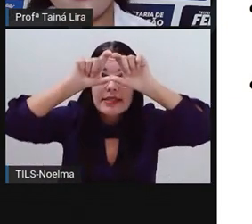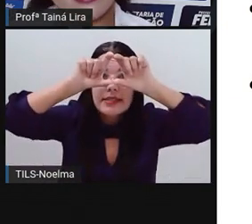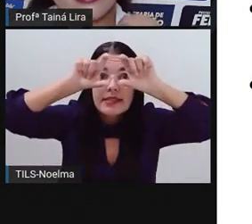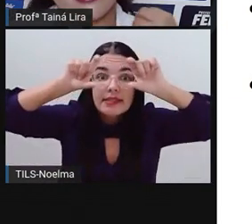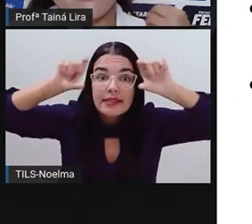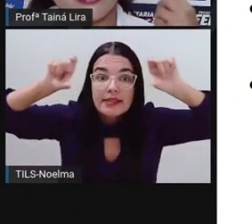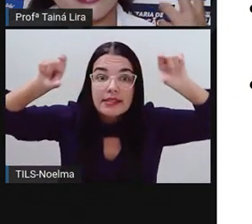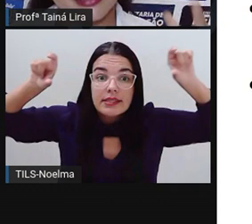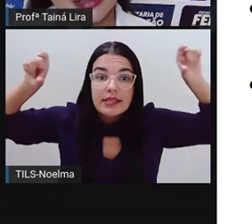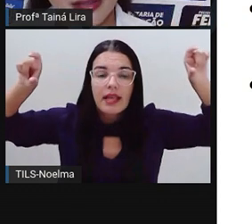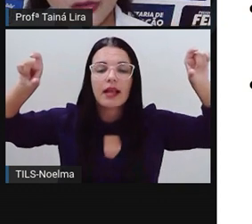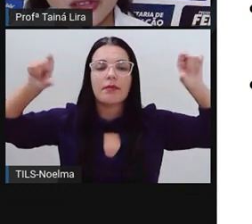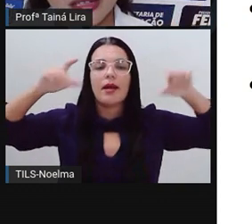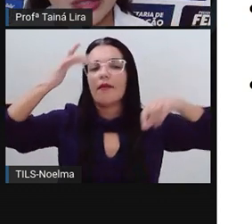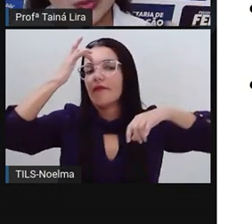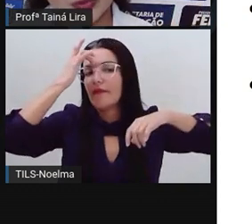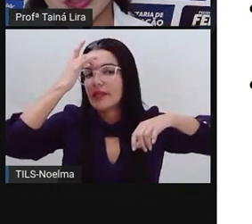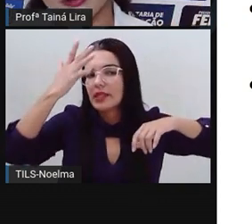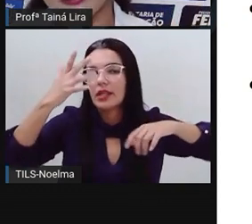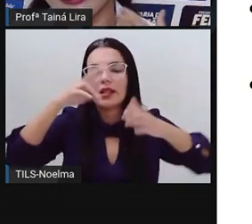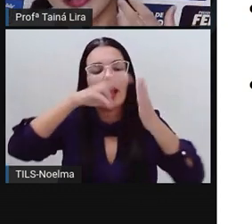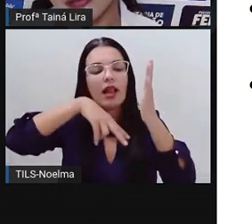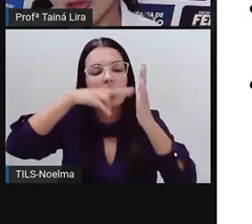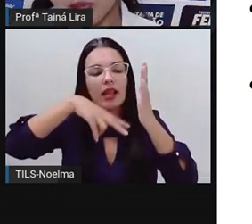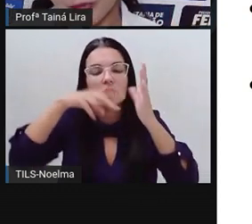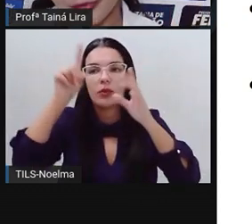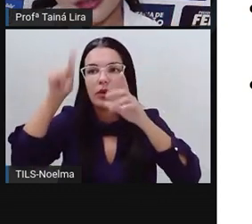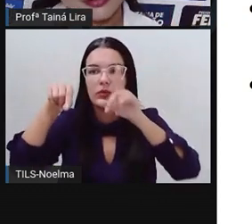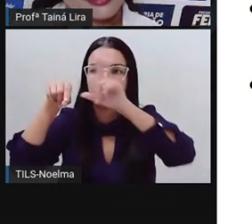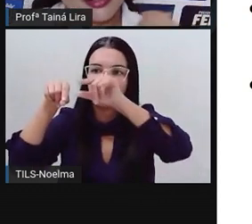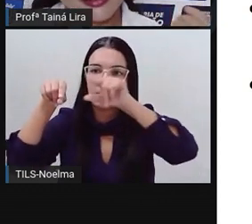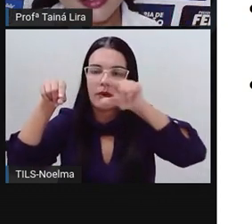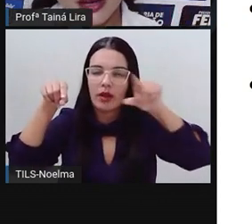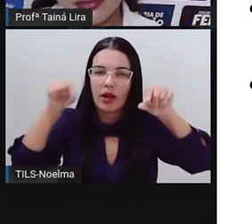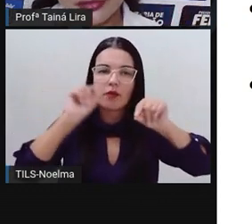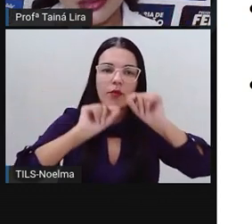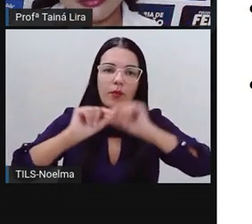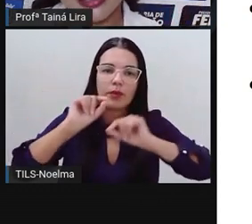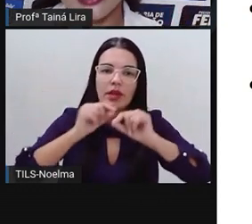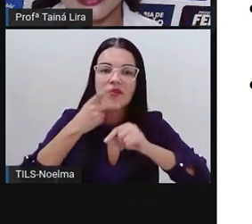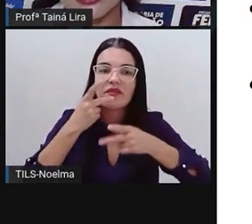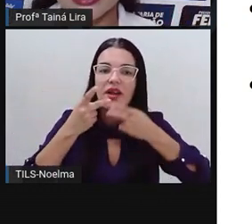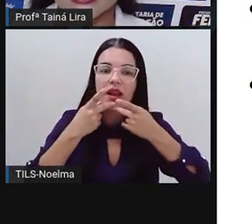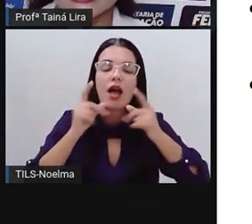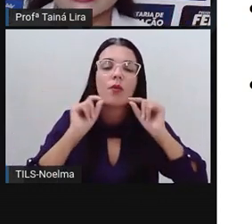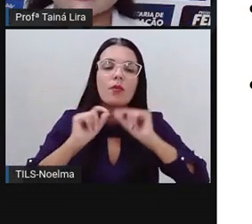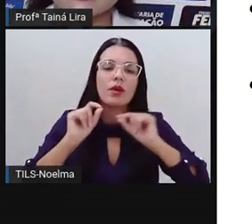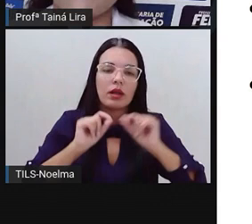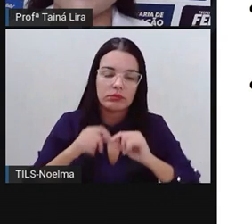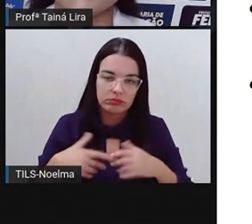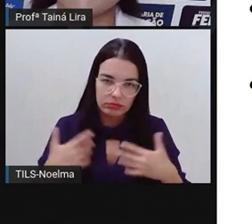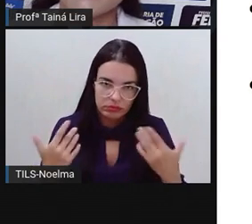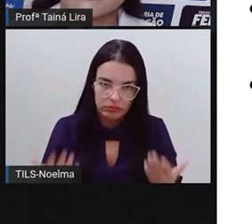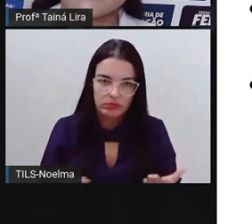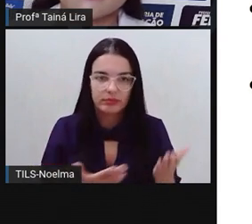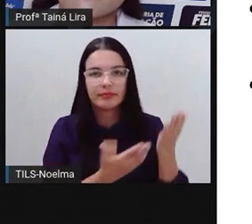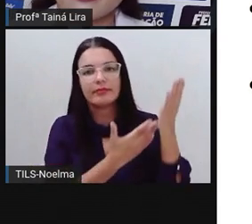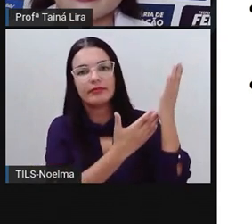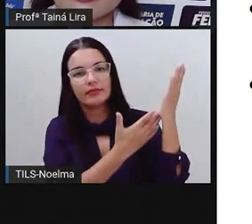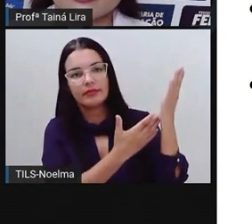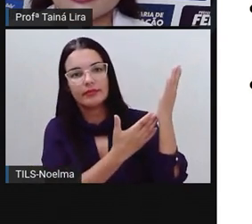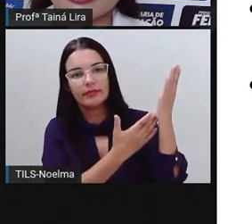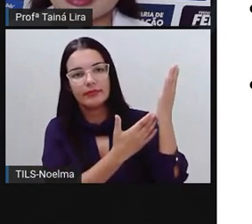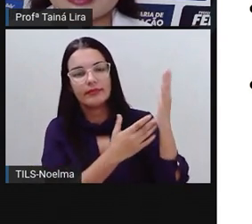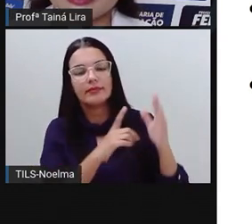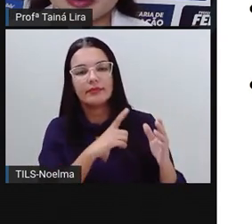ele vai aí facilitar a nossa leitura. Então, eu leio o título, eu sei do que é que esse gráfico está falando. Então, plantas